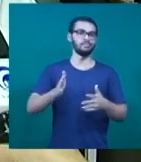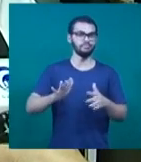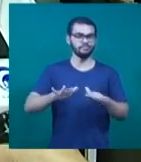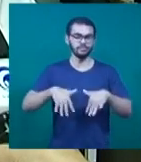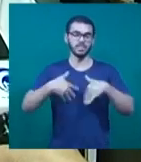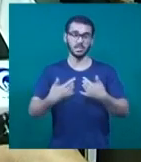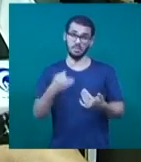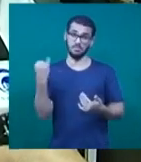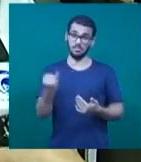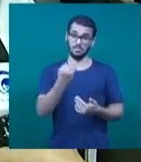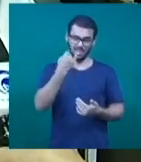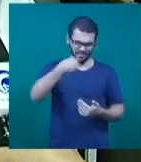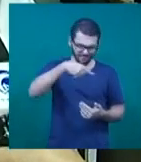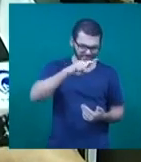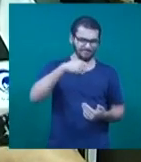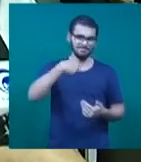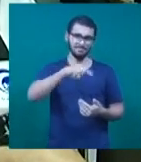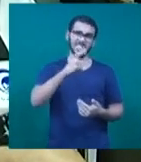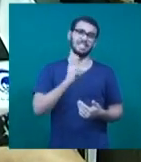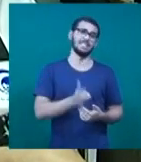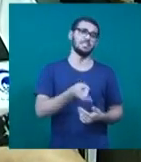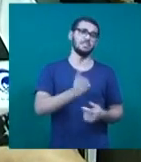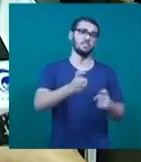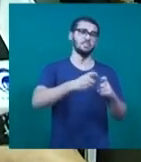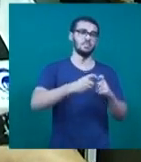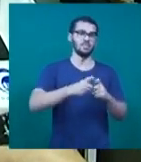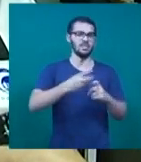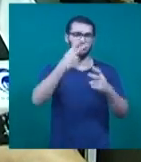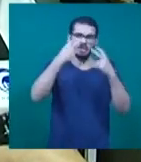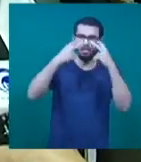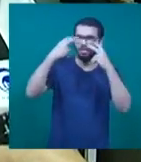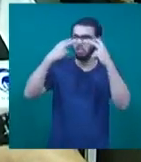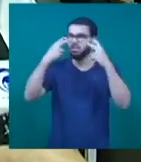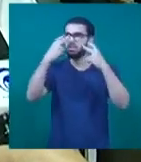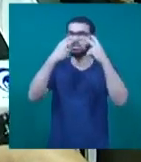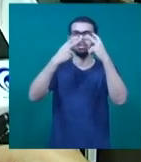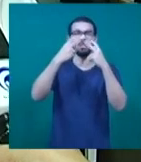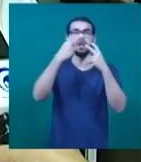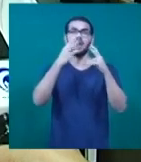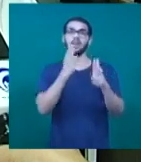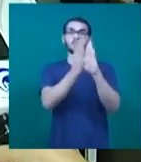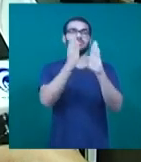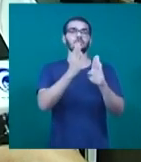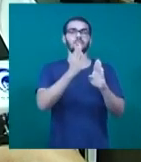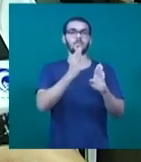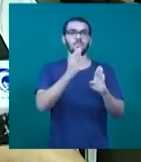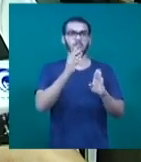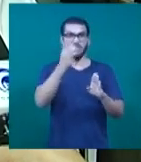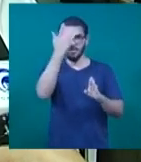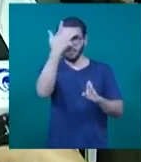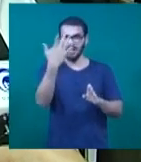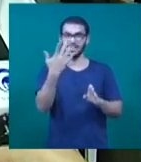o exame oftalmológico, porque na maioria dos casos é de fase diagnóstico e para o paciente é silencioso. E quando o paciente